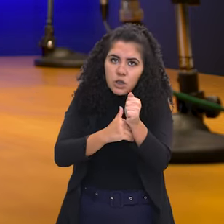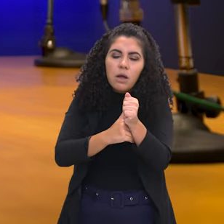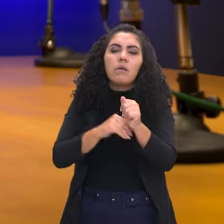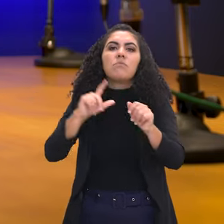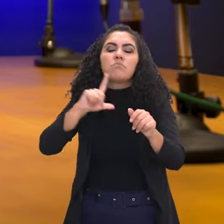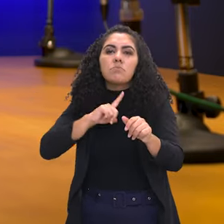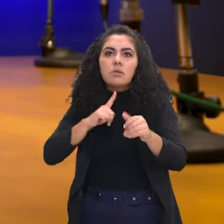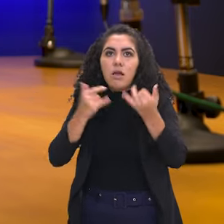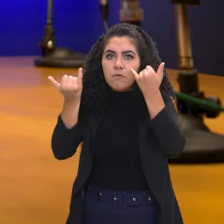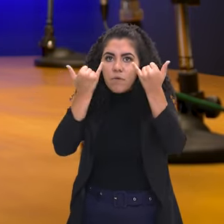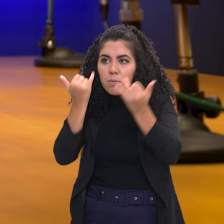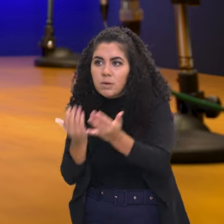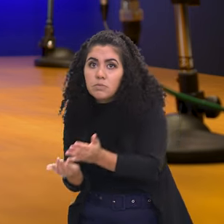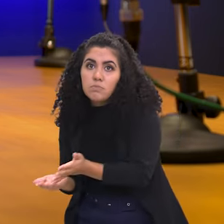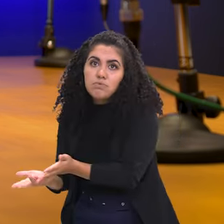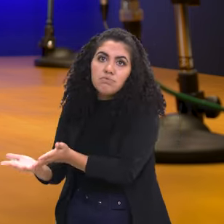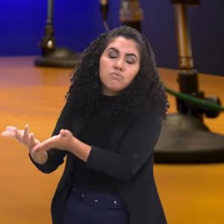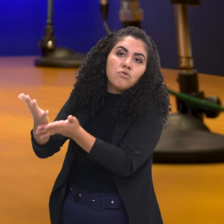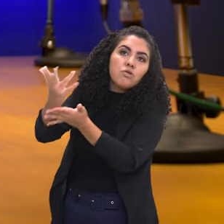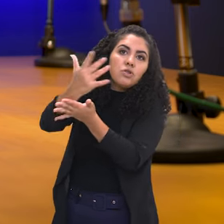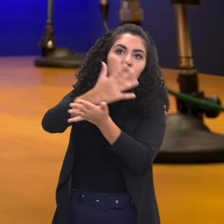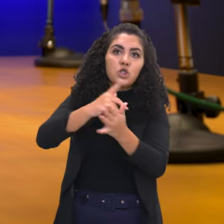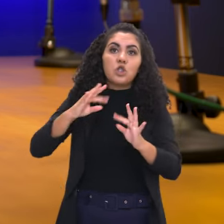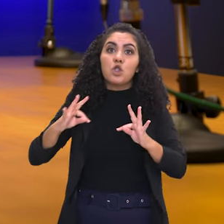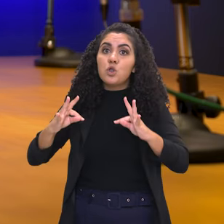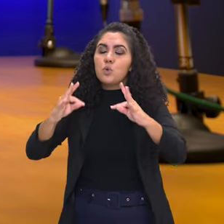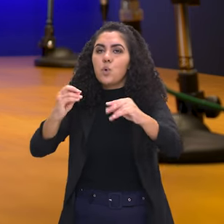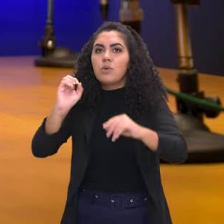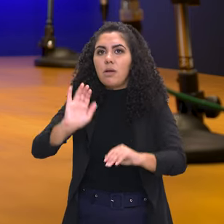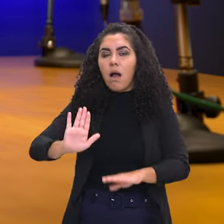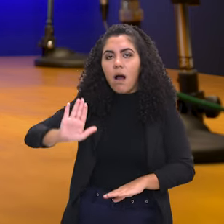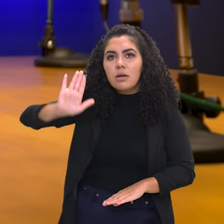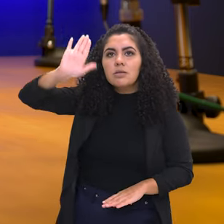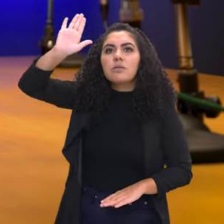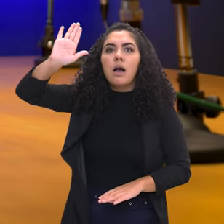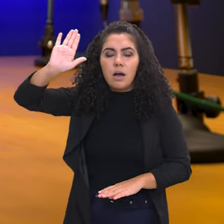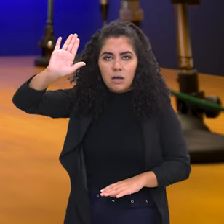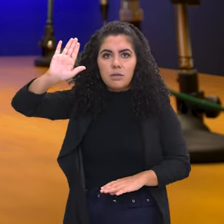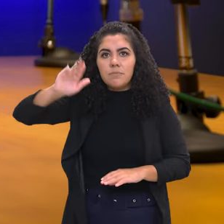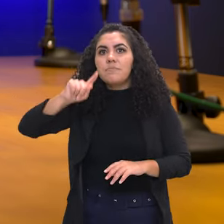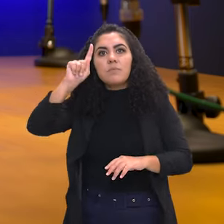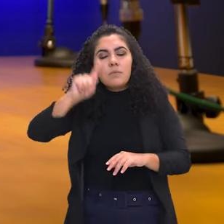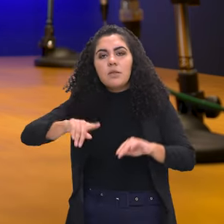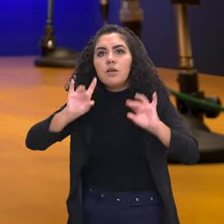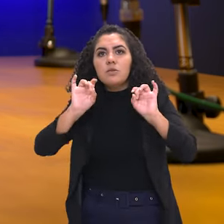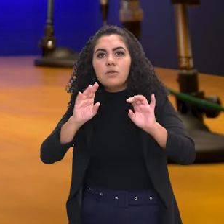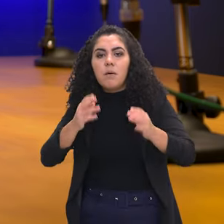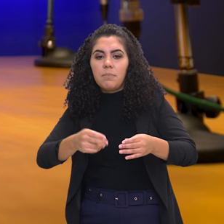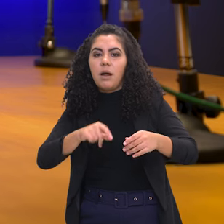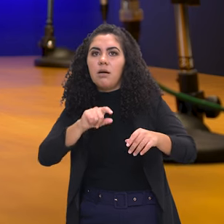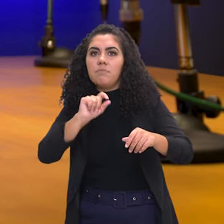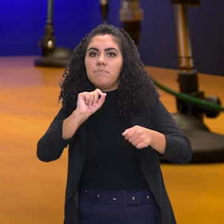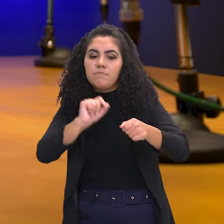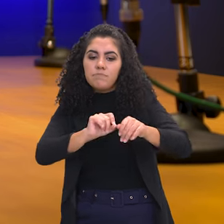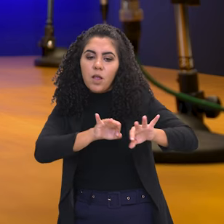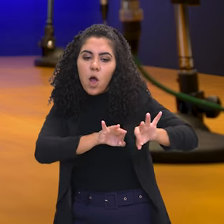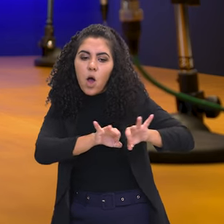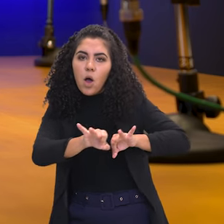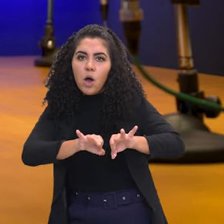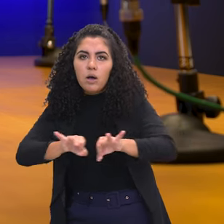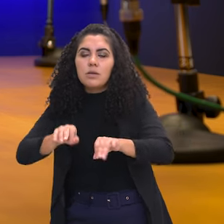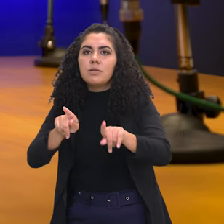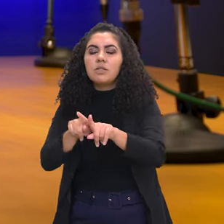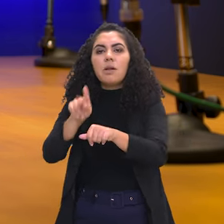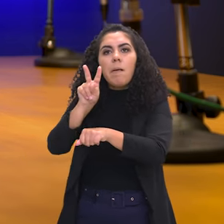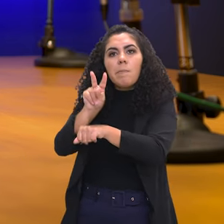no conjunto dos candidatos e que o mínimo de agregação vai ser por cidade de realização de prova. É uma